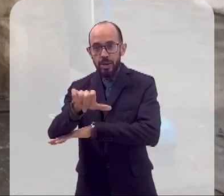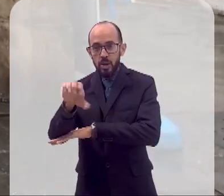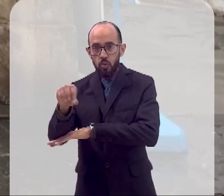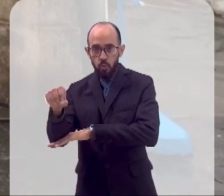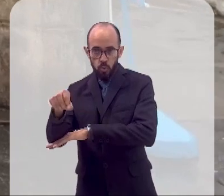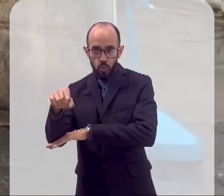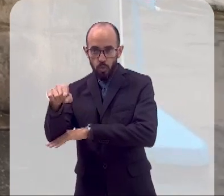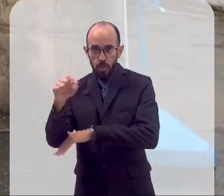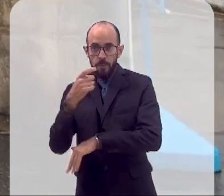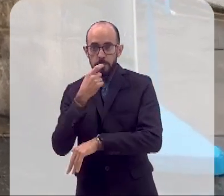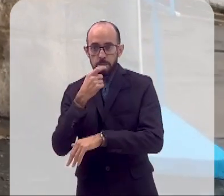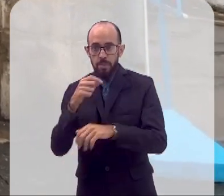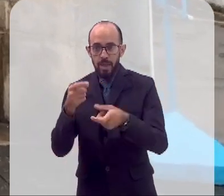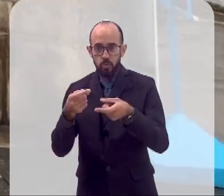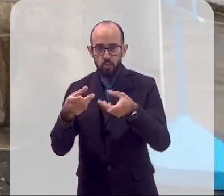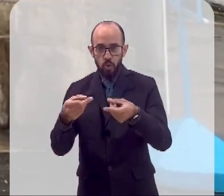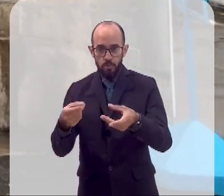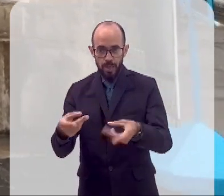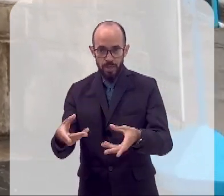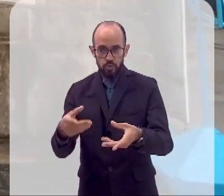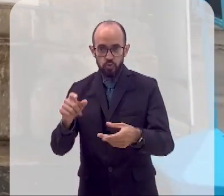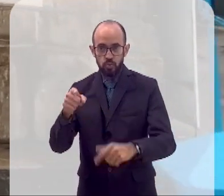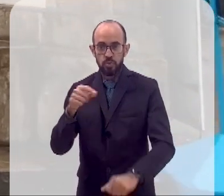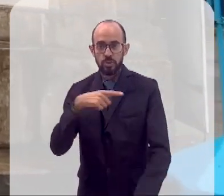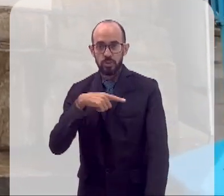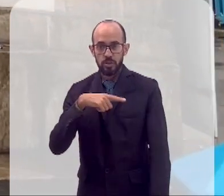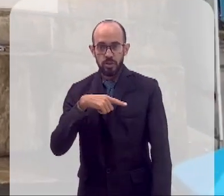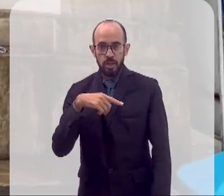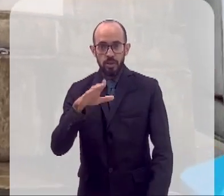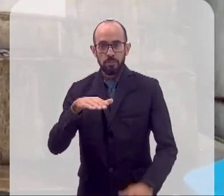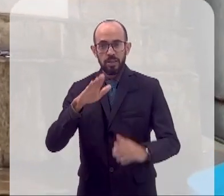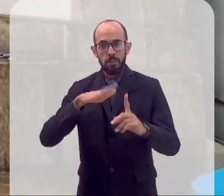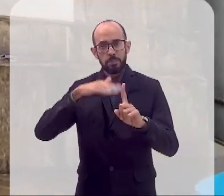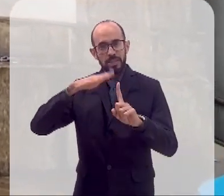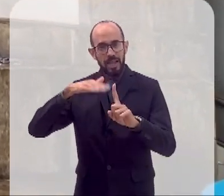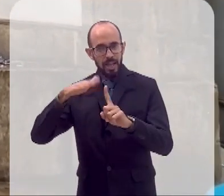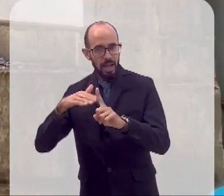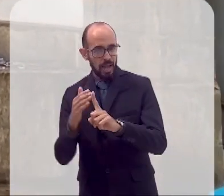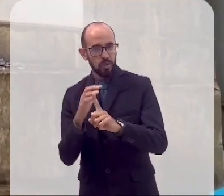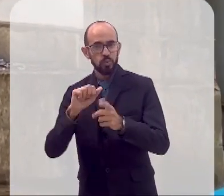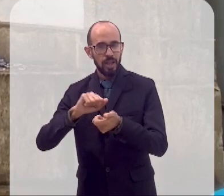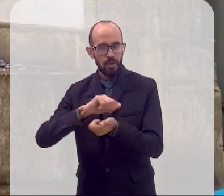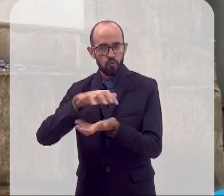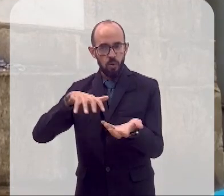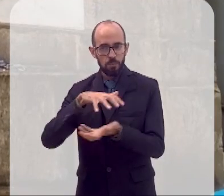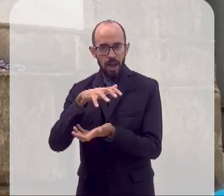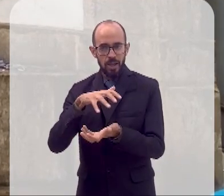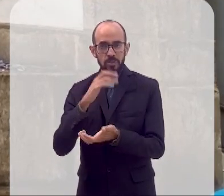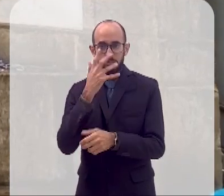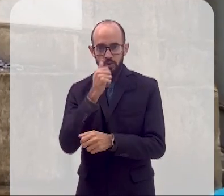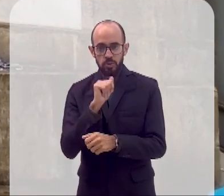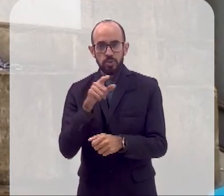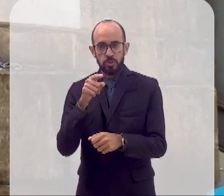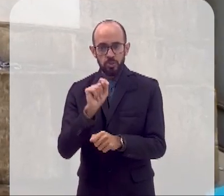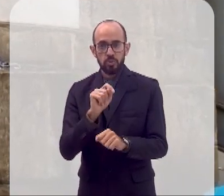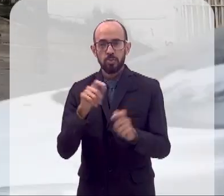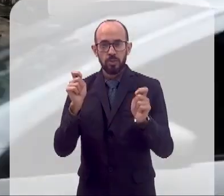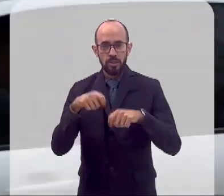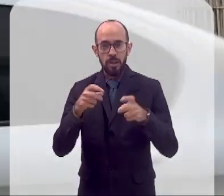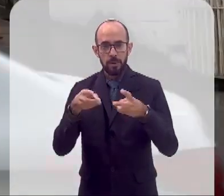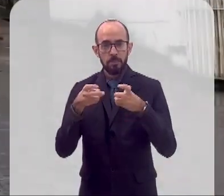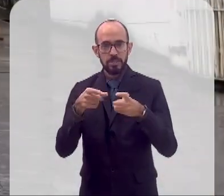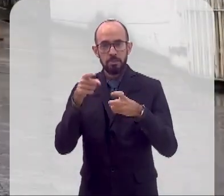próximo ao comércio ali. Mas aí está pintadinho, está bonitinho. Dá para ver, né? Que vem